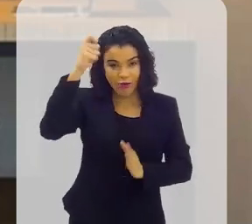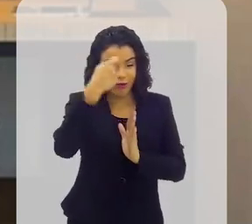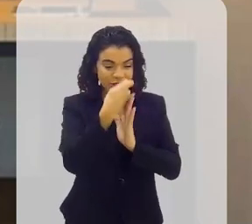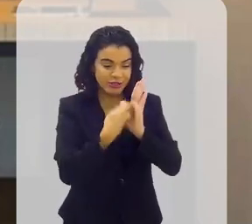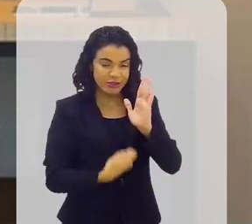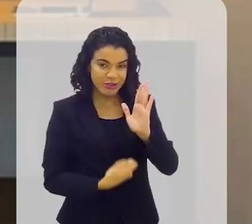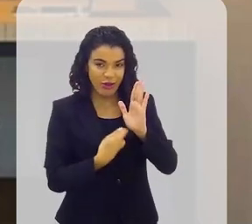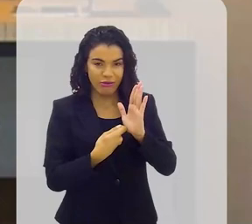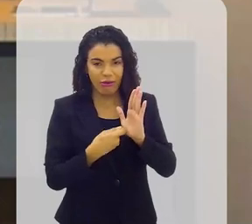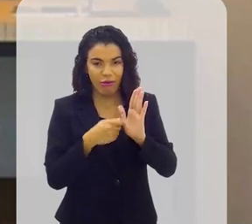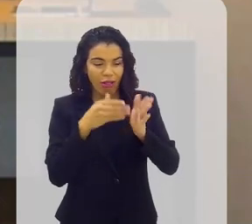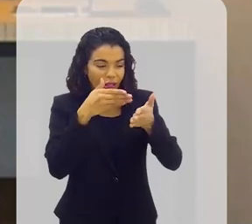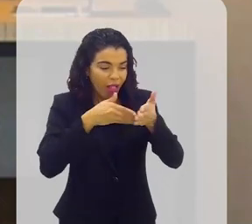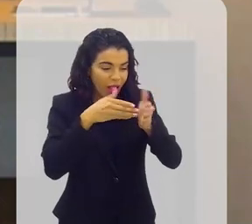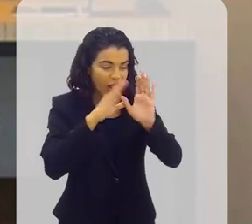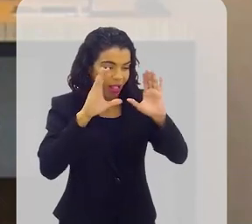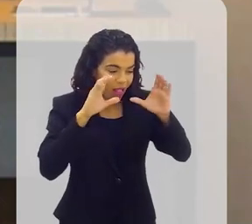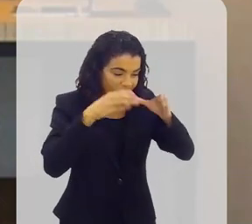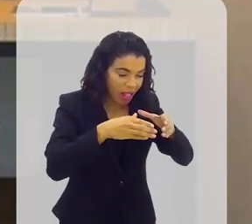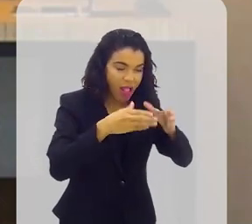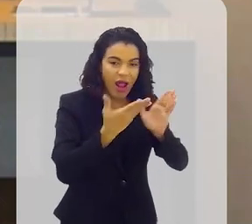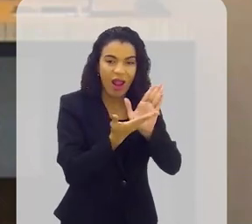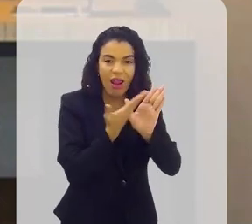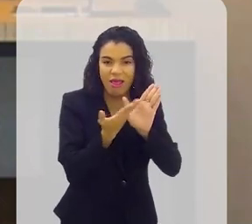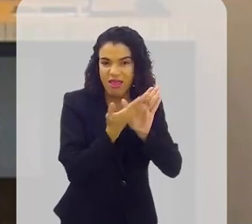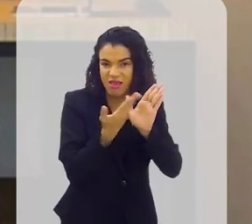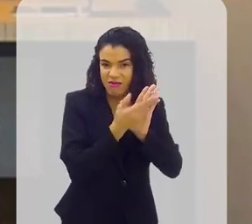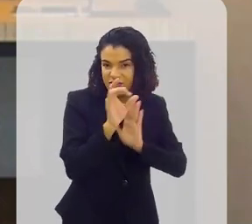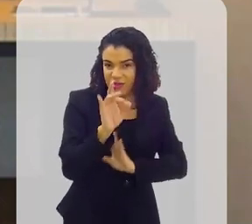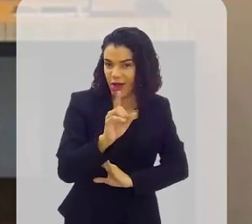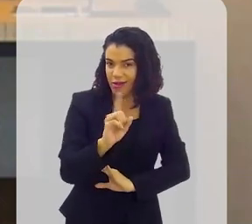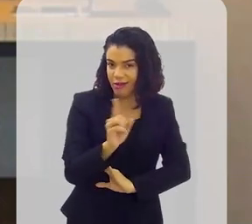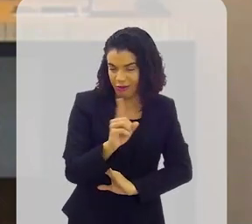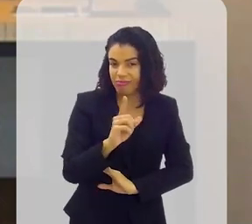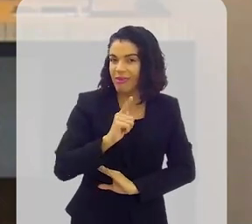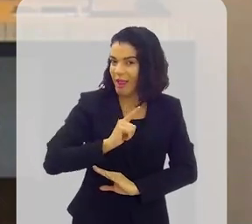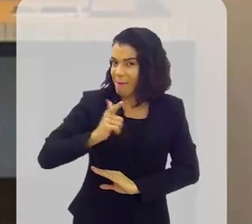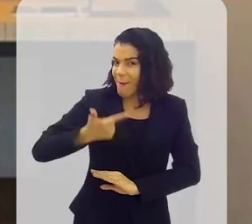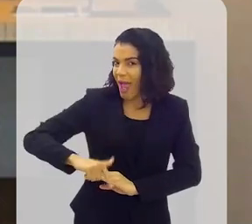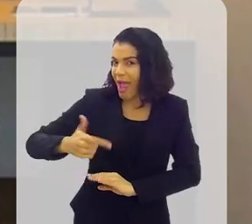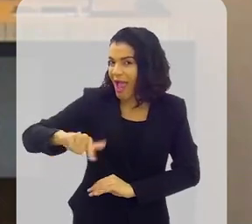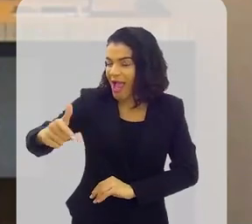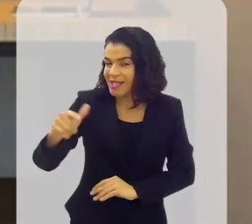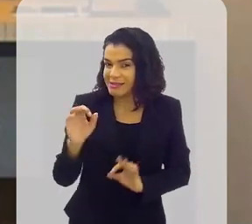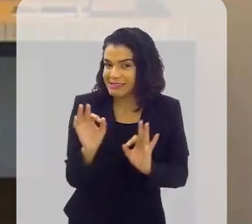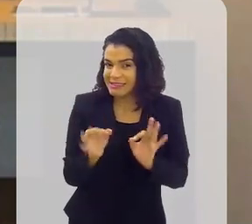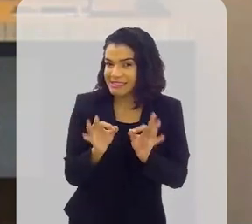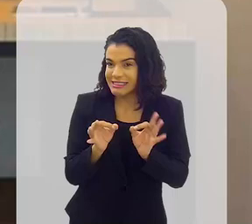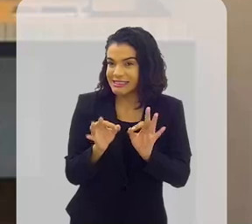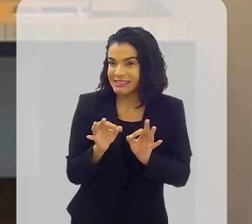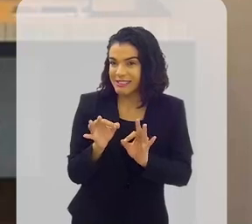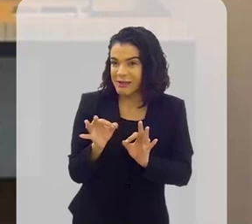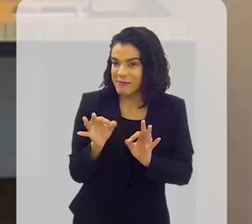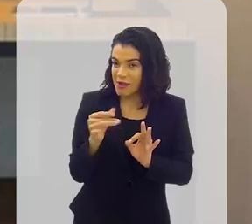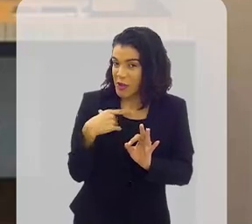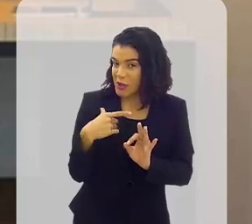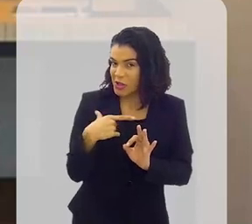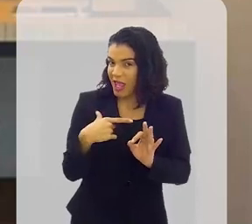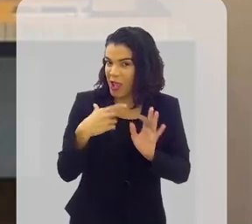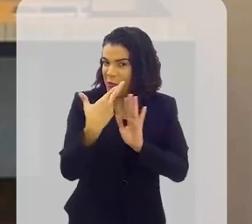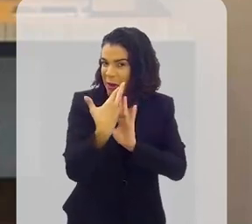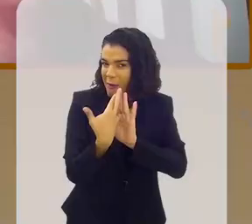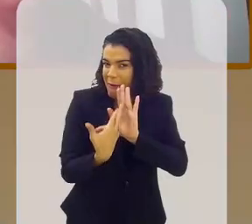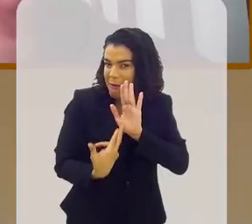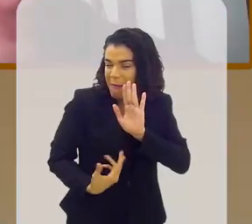ficou limitada também no livro do Fundo de Quintal e tem história para rolar aí, né? Você, estou aqui com uma